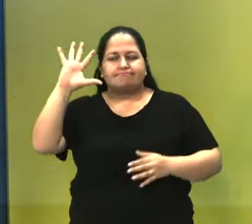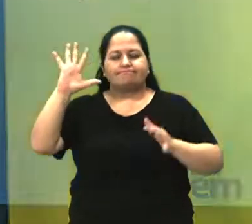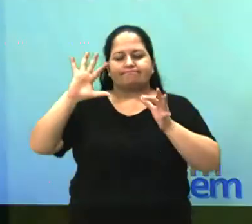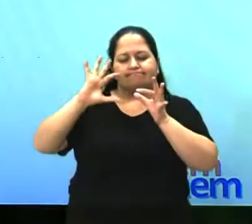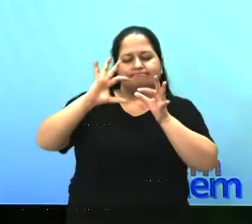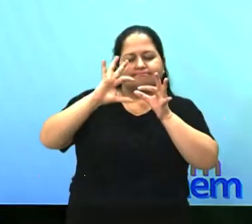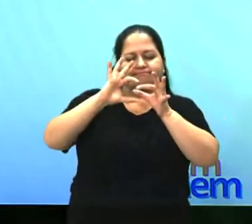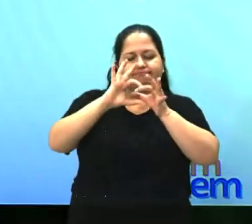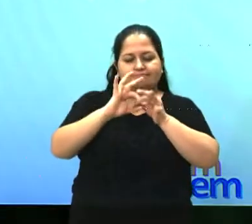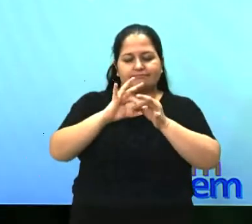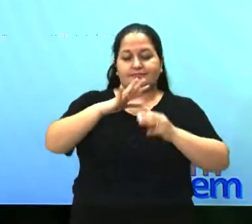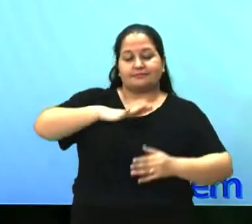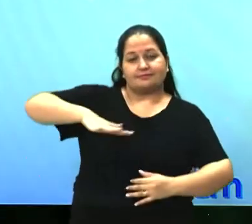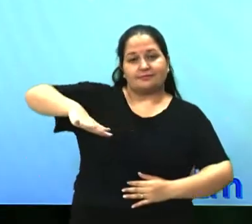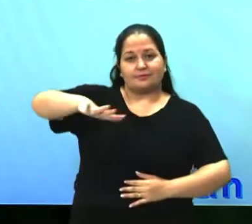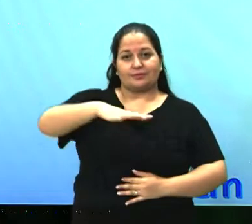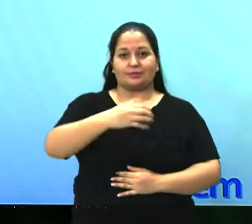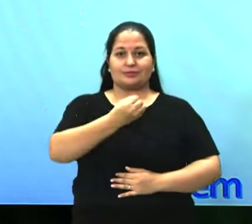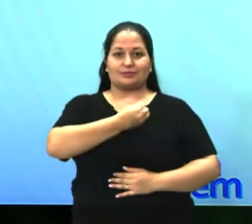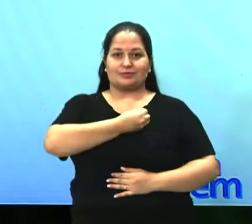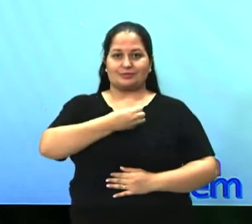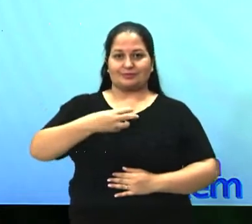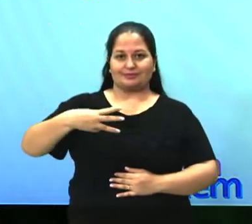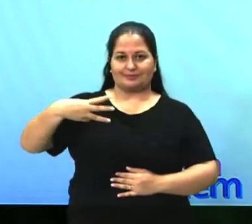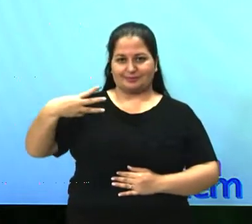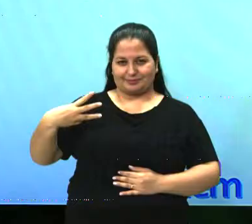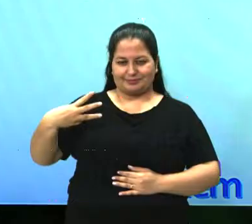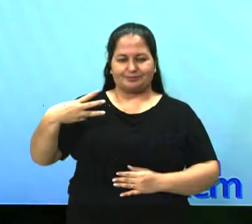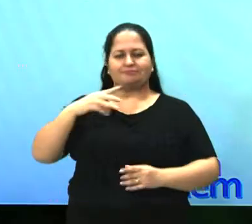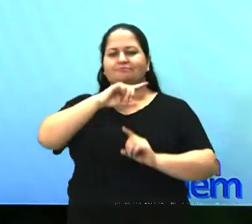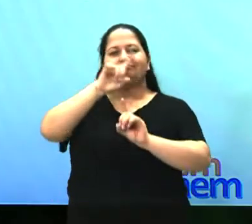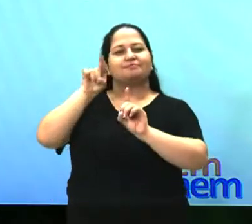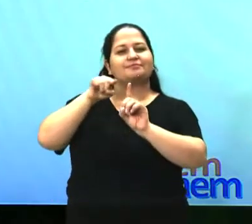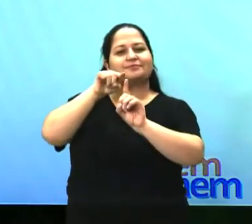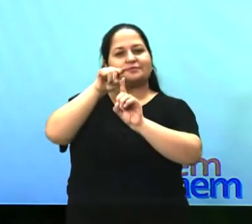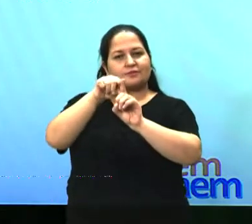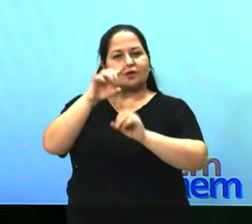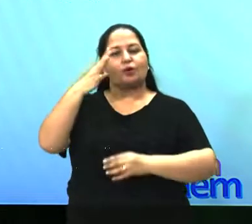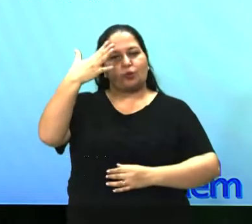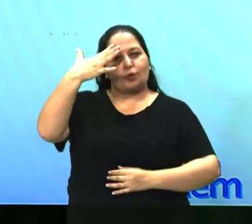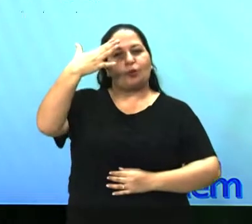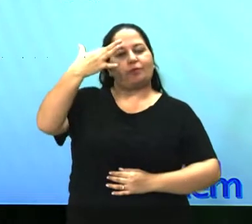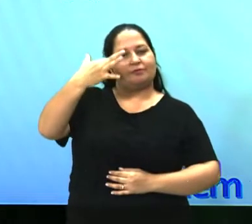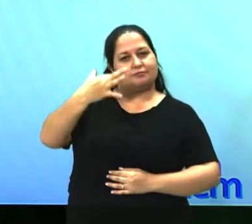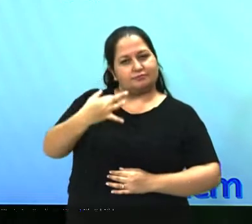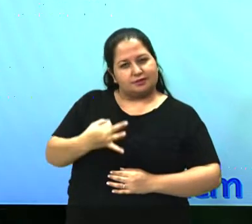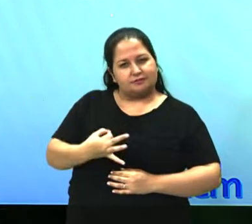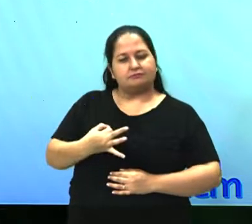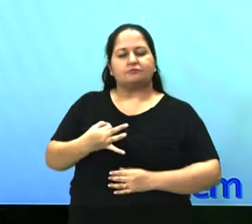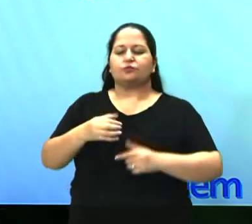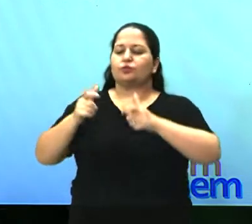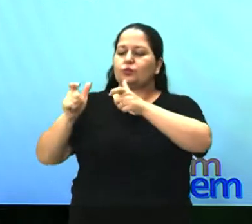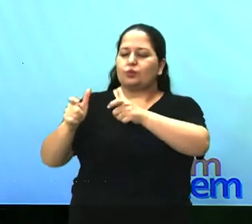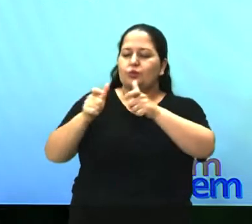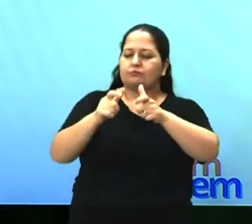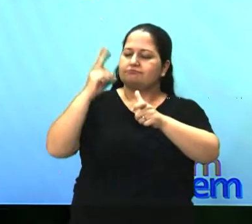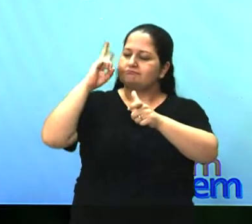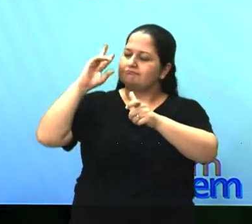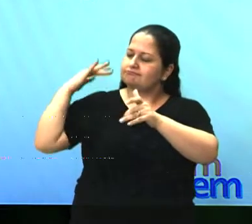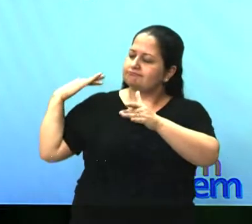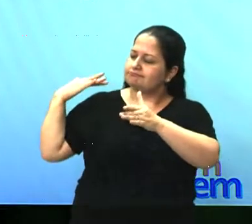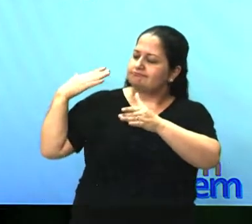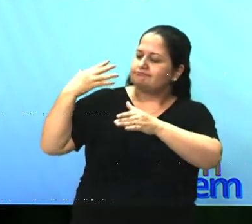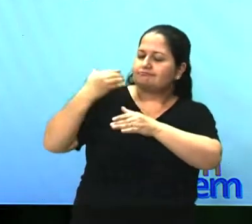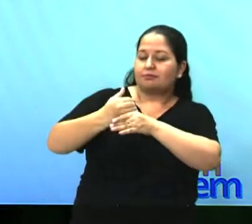competência de área 3, que visa compreender a produção e o papel histórico de instituições sociais, políticas